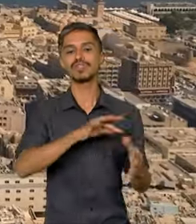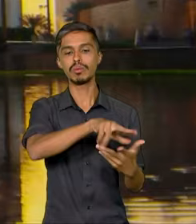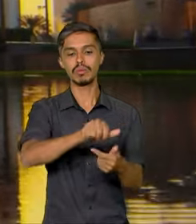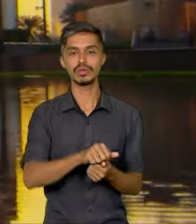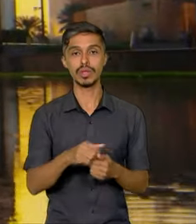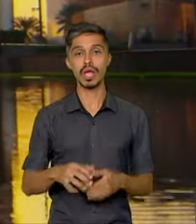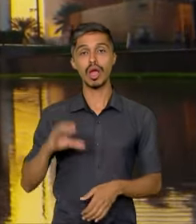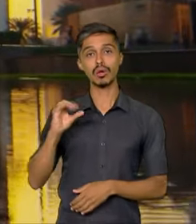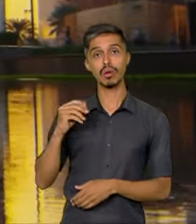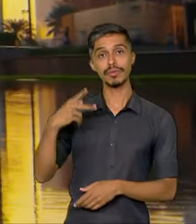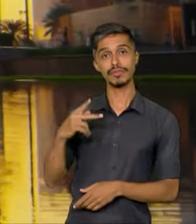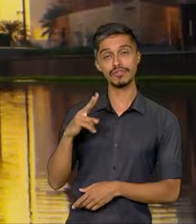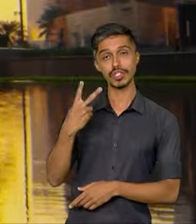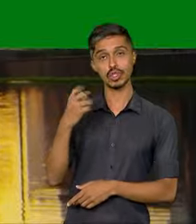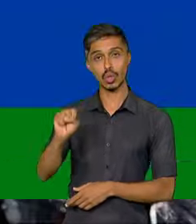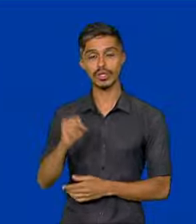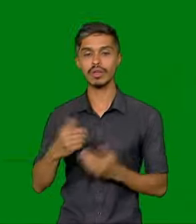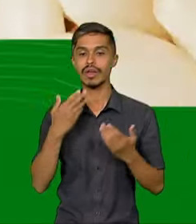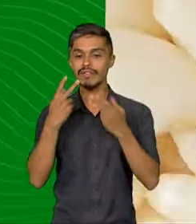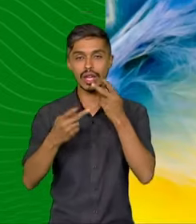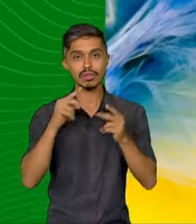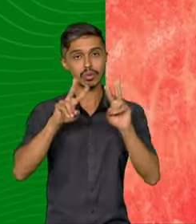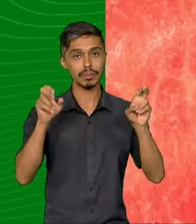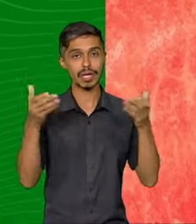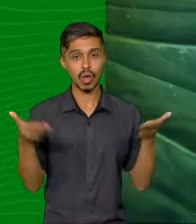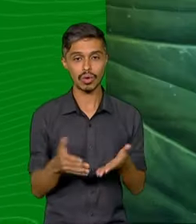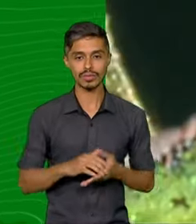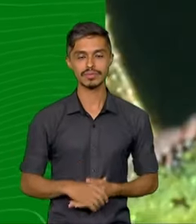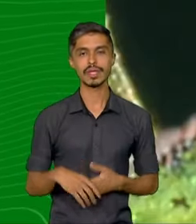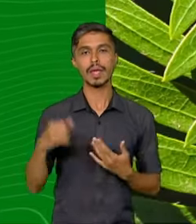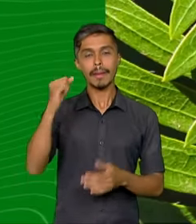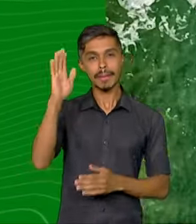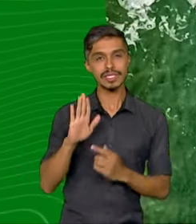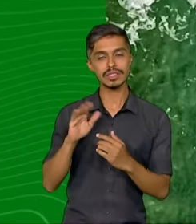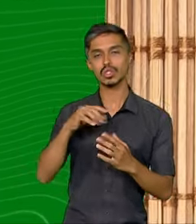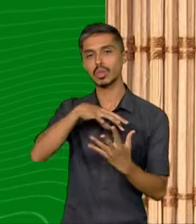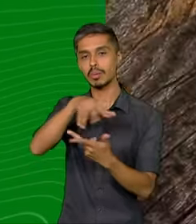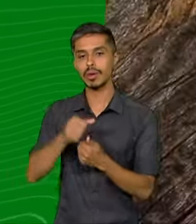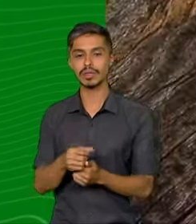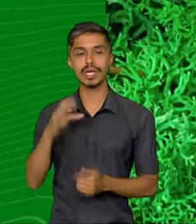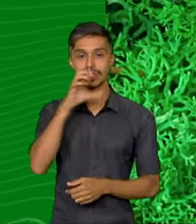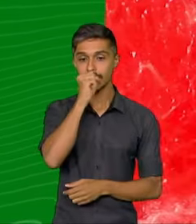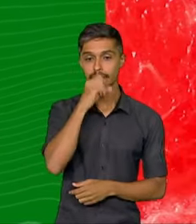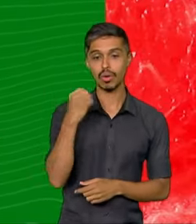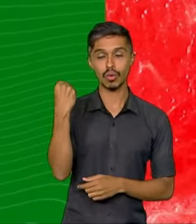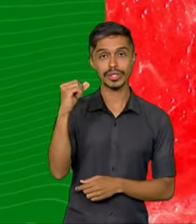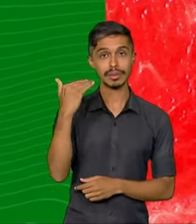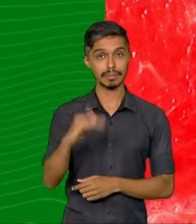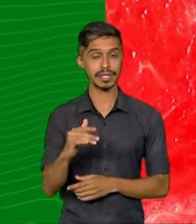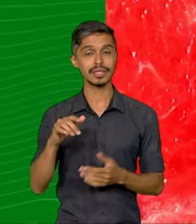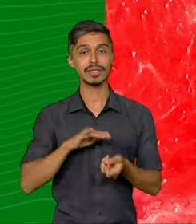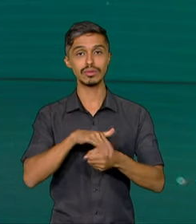é para tratar do futuro e o presente. Brasil no Mundo, sábado, 8h30 da noite.